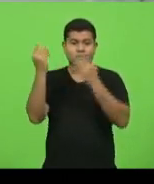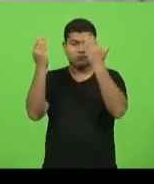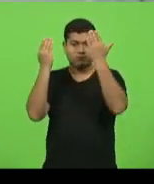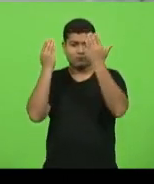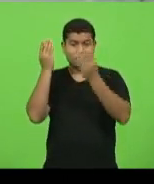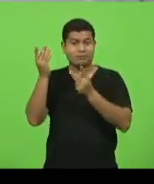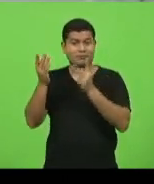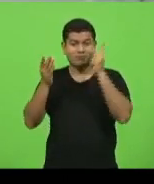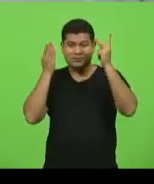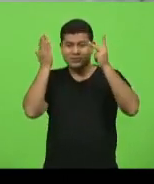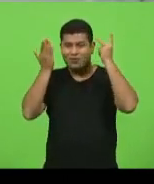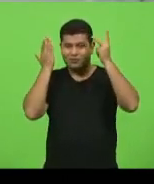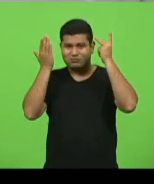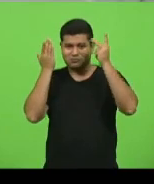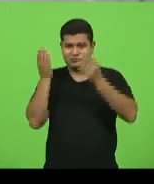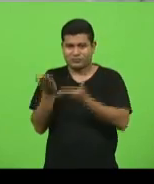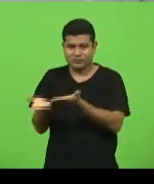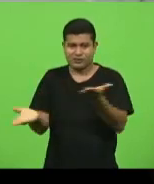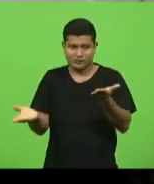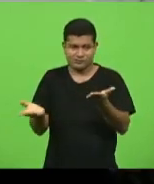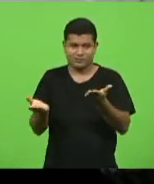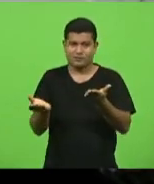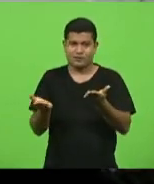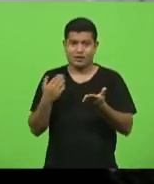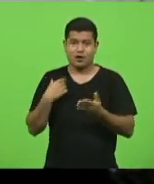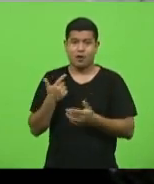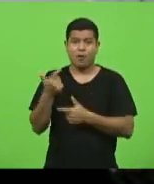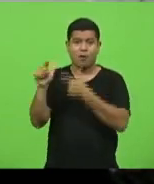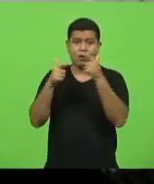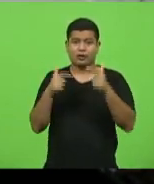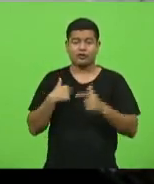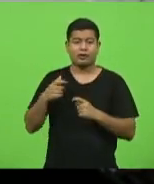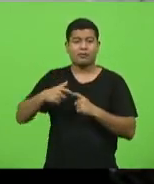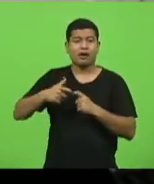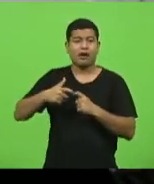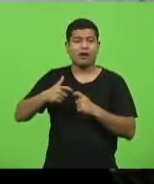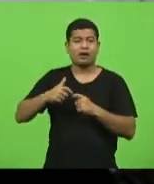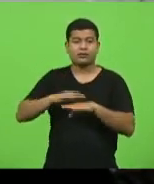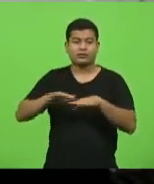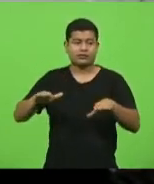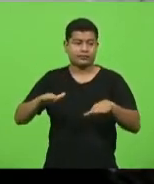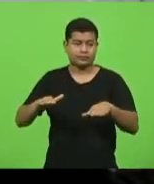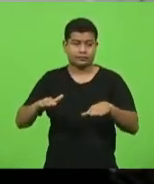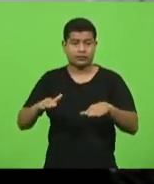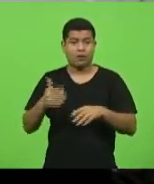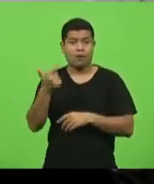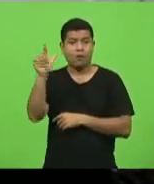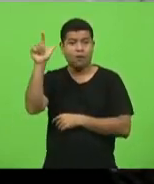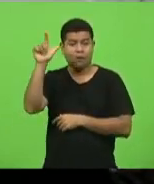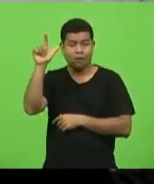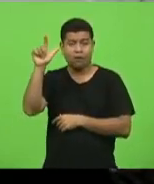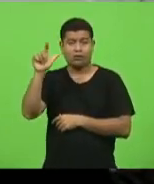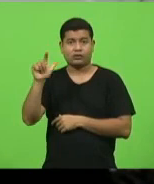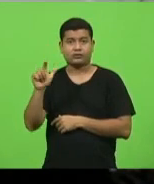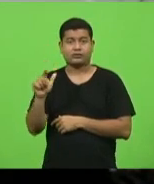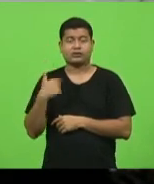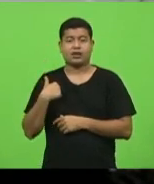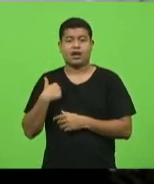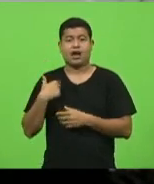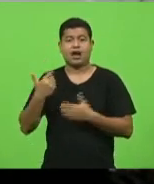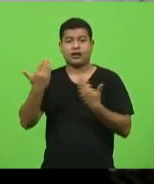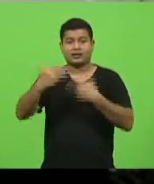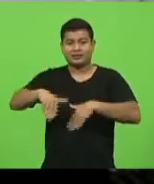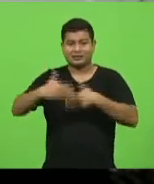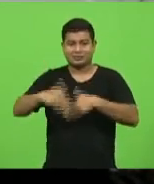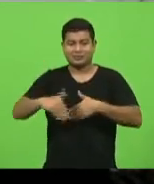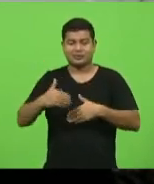médicos. Pois bem, o outro certame, ele abre para um médico especialista em auditoria.